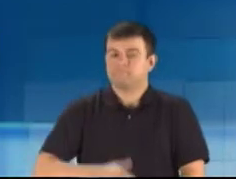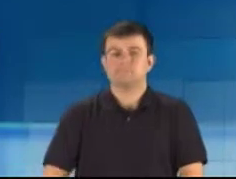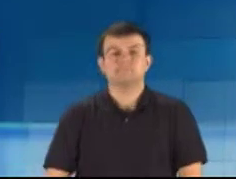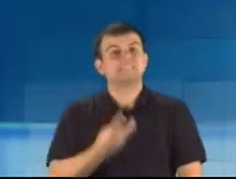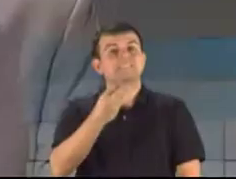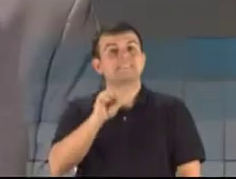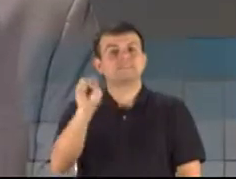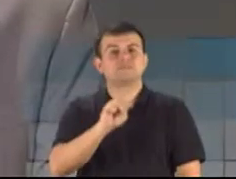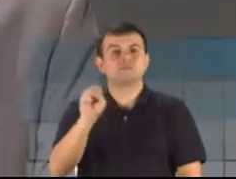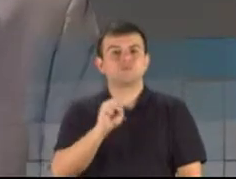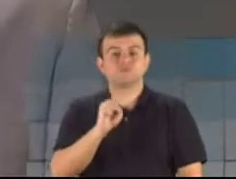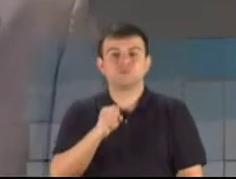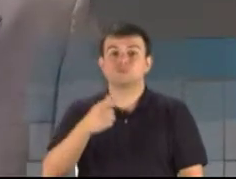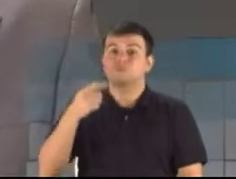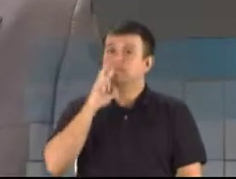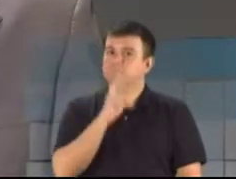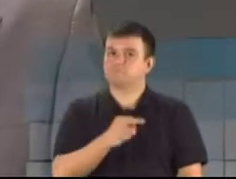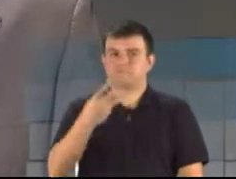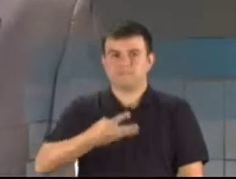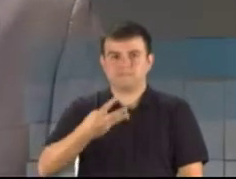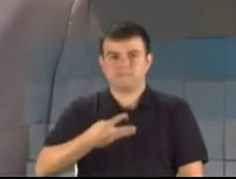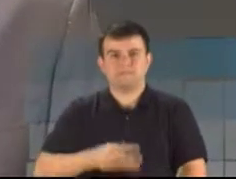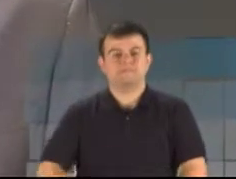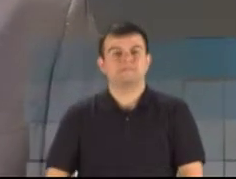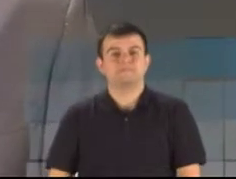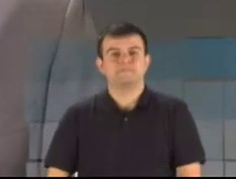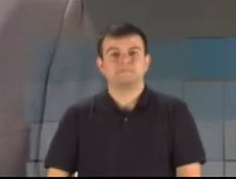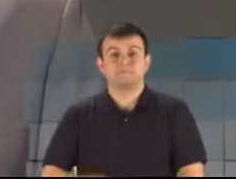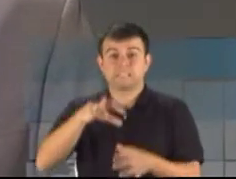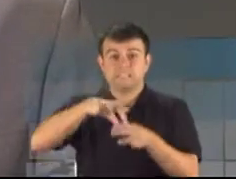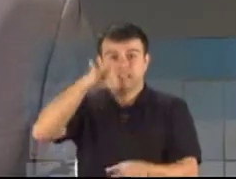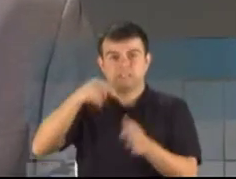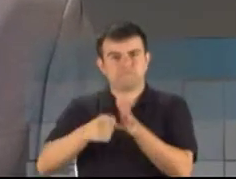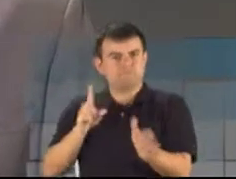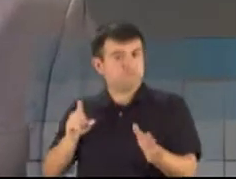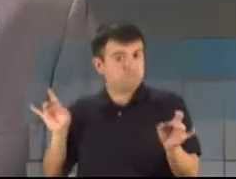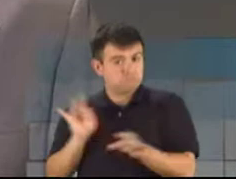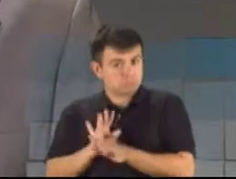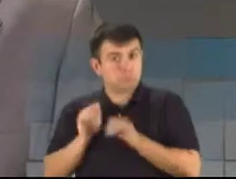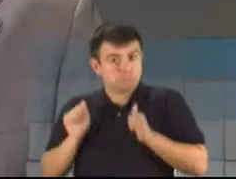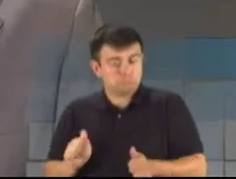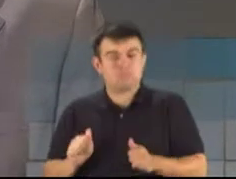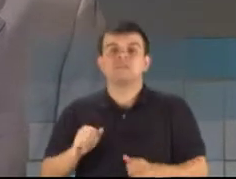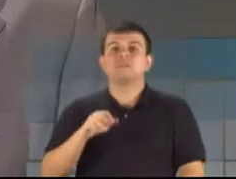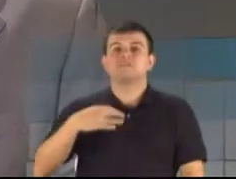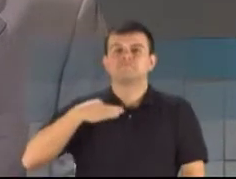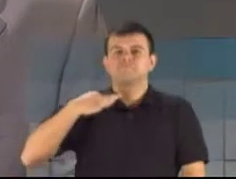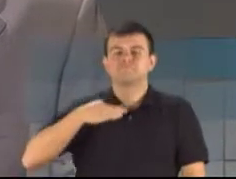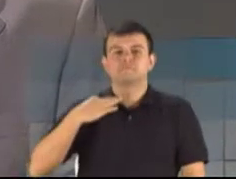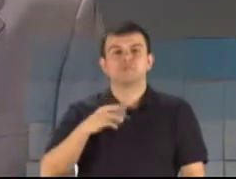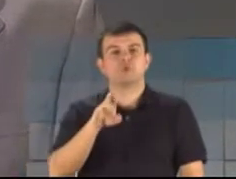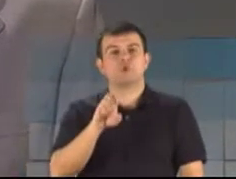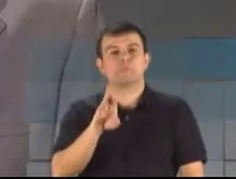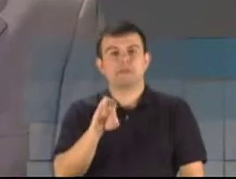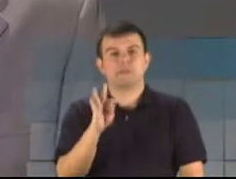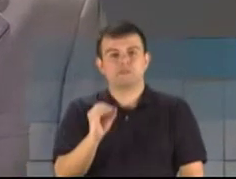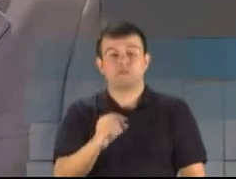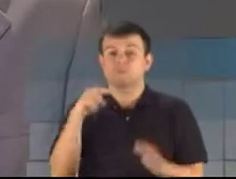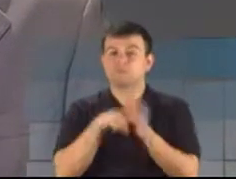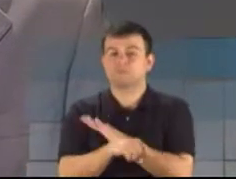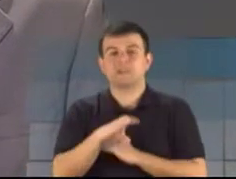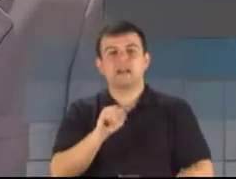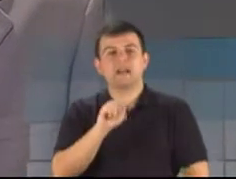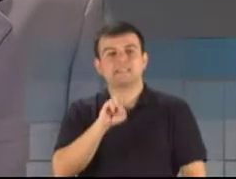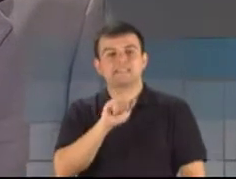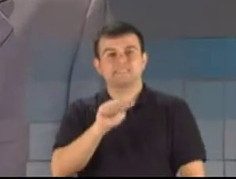de tréplica. Conforme sorteio, portanto, o candidato Roberto Vilodri pergunta para o candidato Cassiá Carpes.